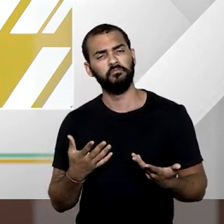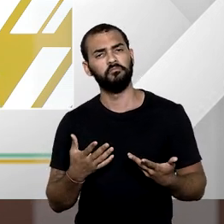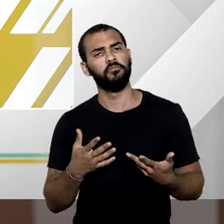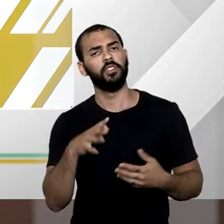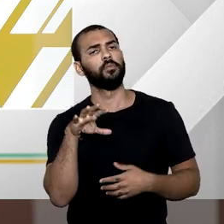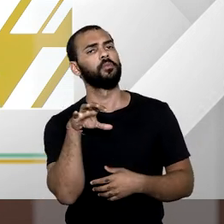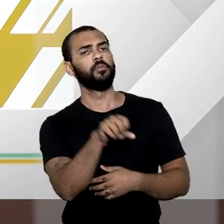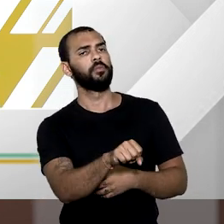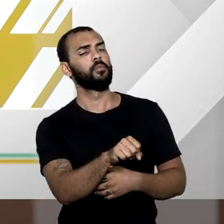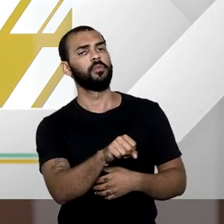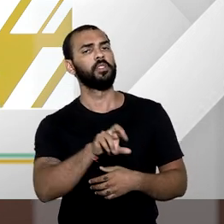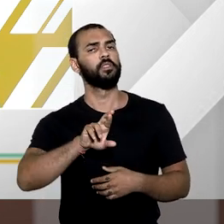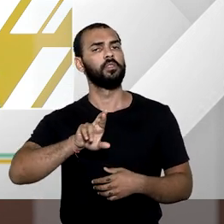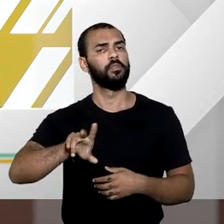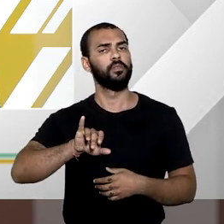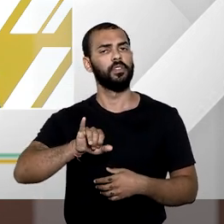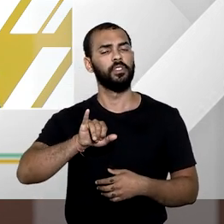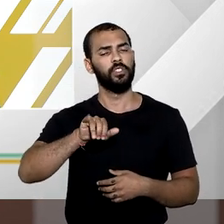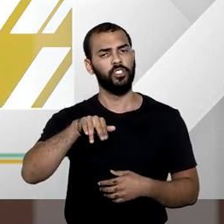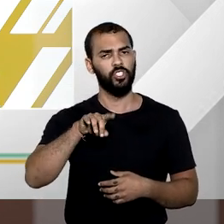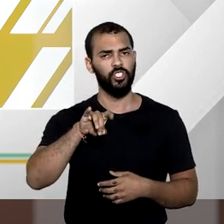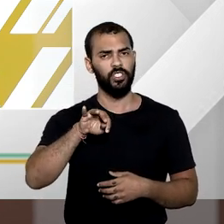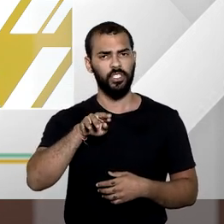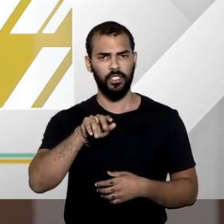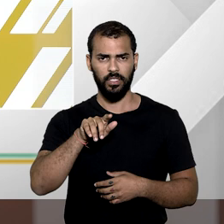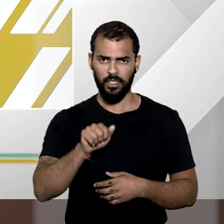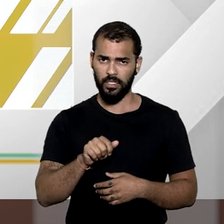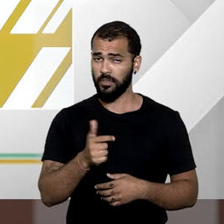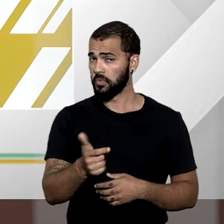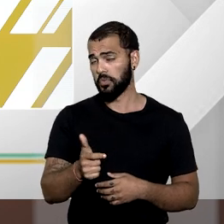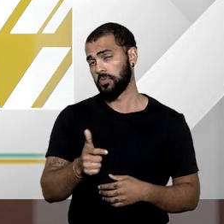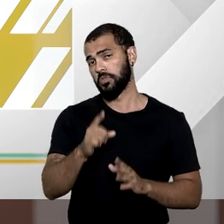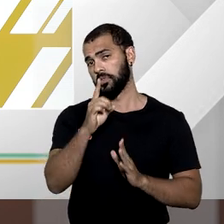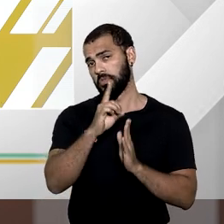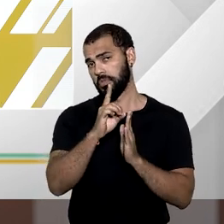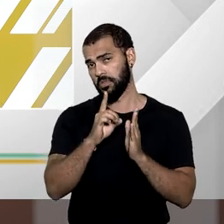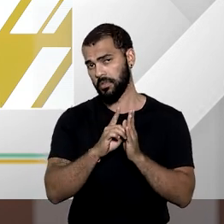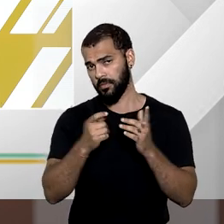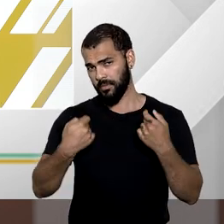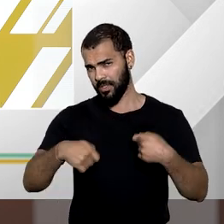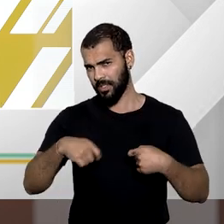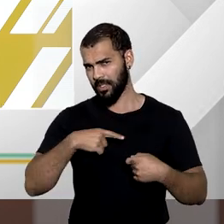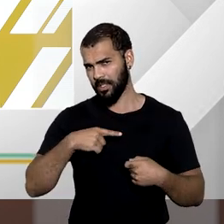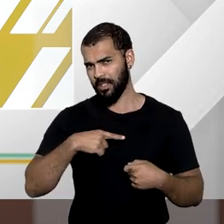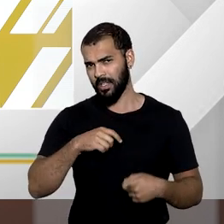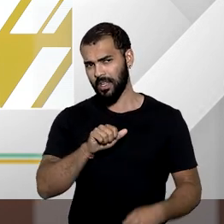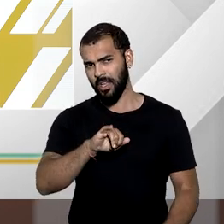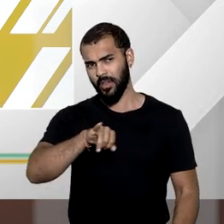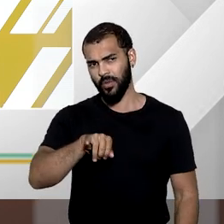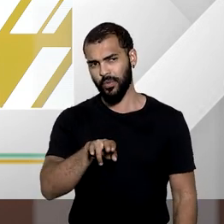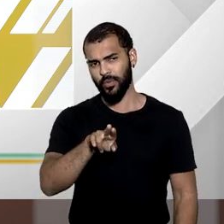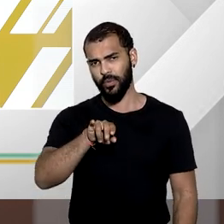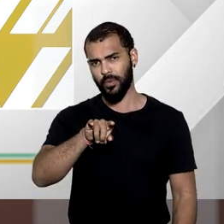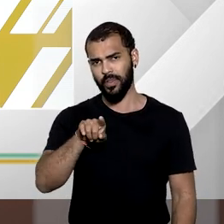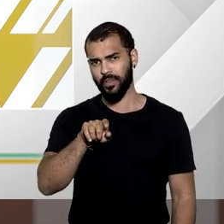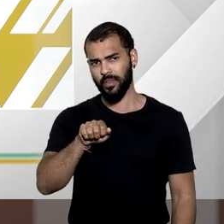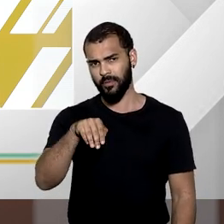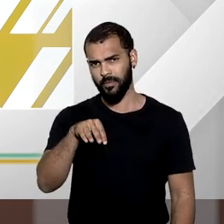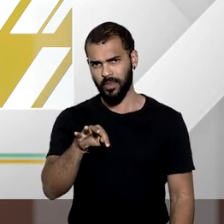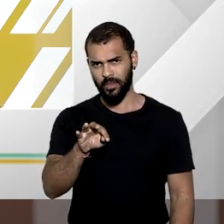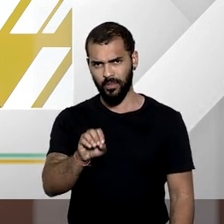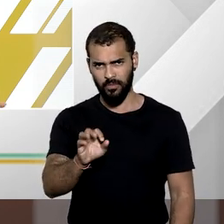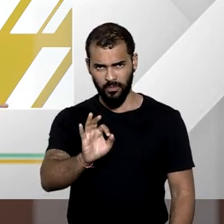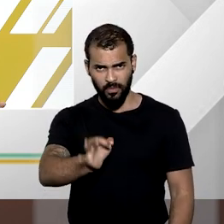indireta, não há um decreto expedido, correto? É necessário o ajuizamento de ação judicial pelo proprietário